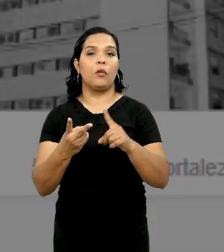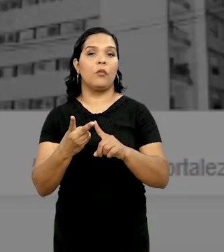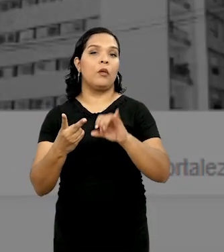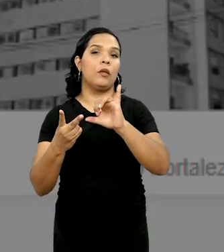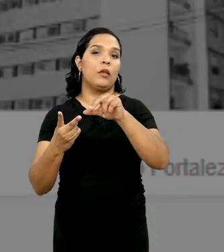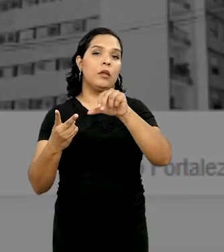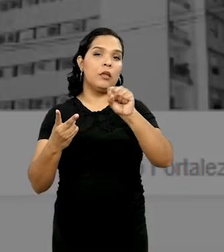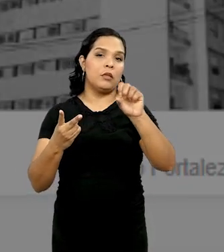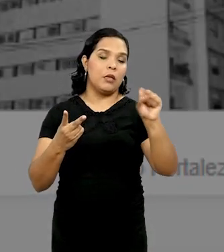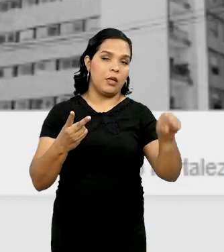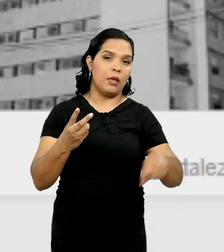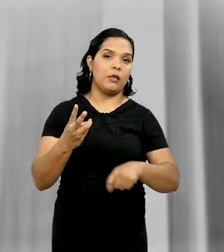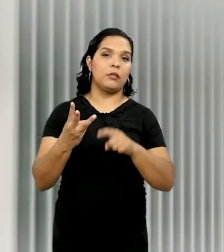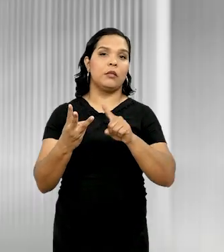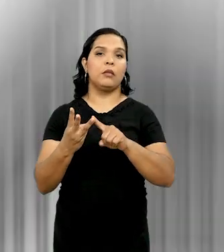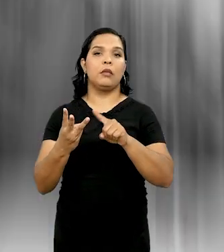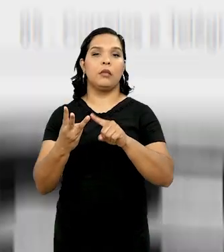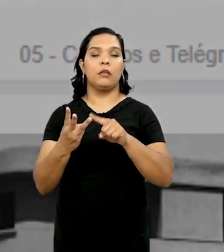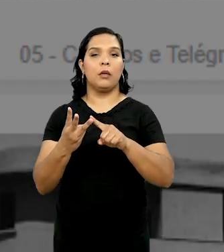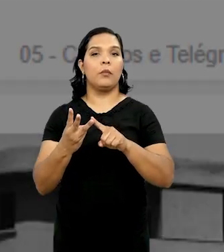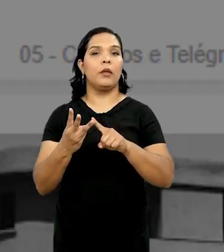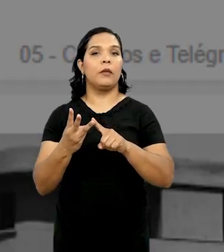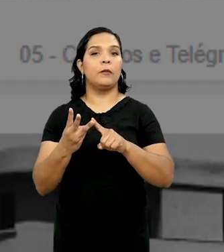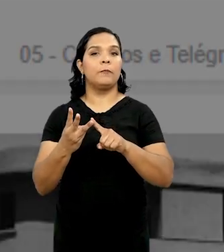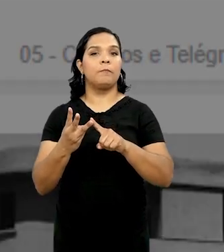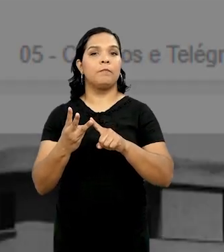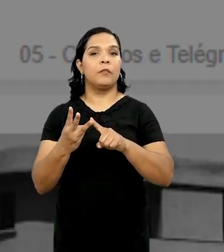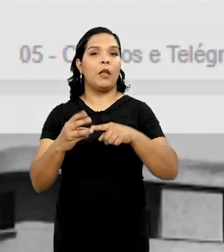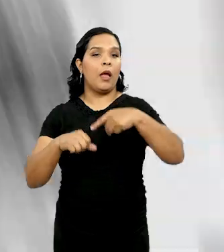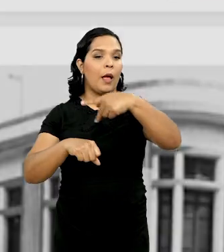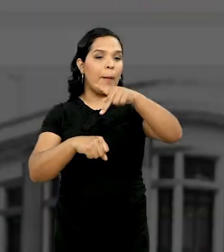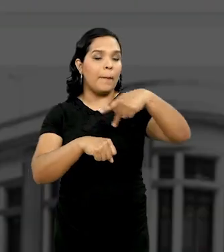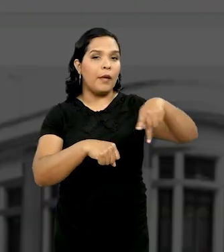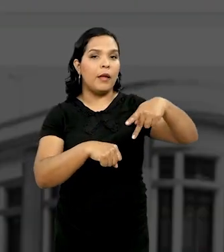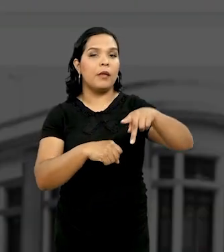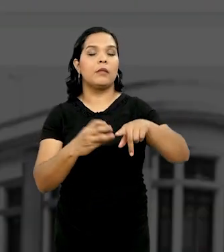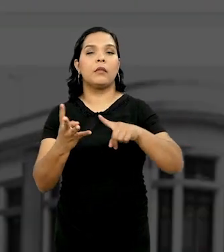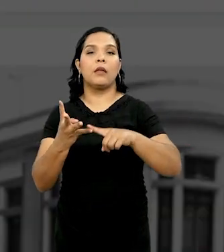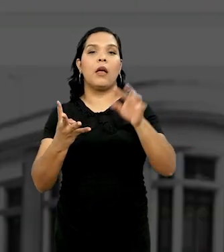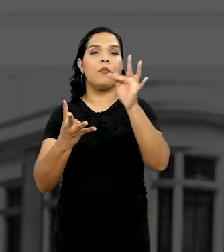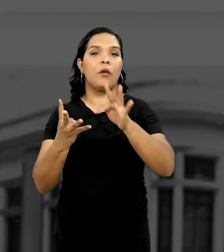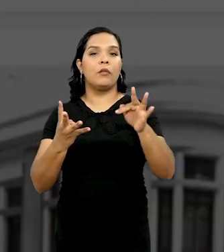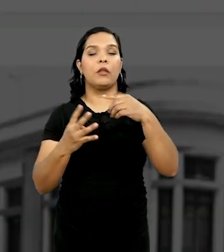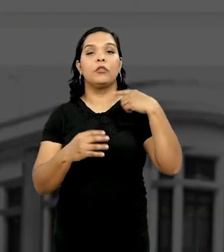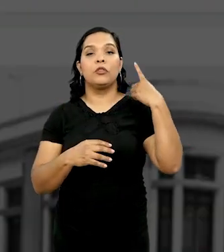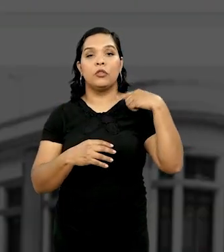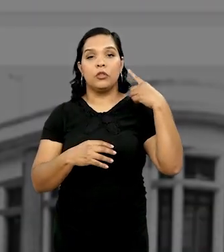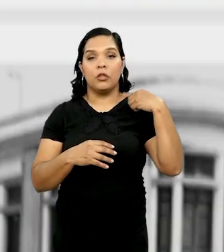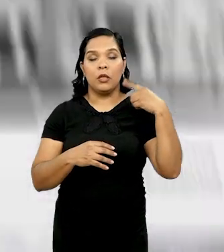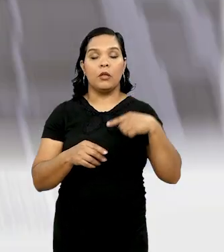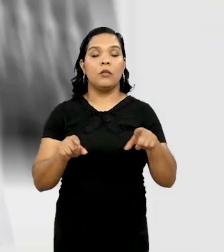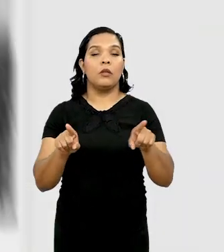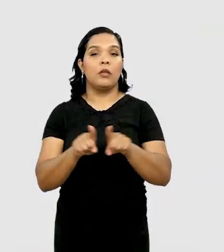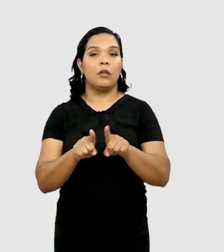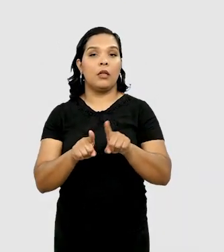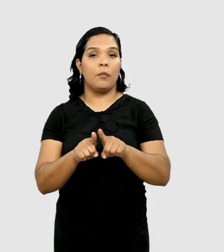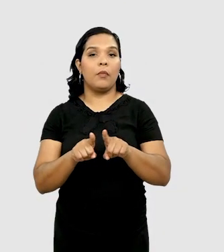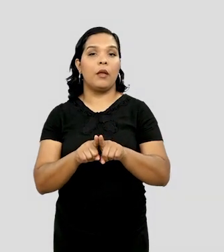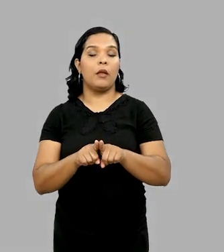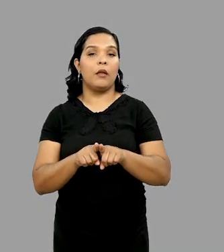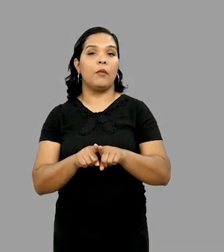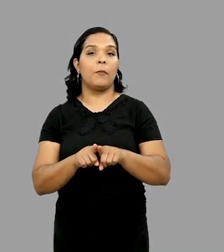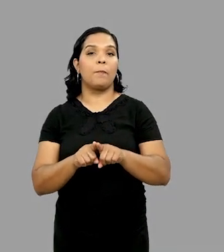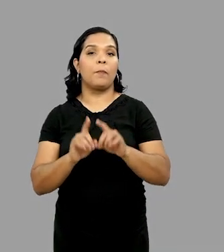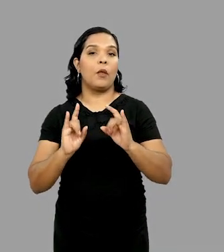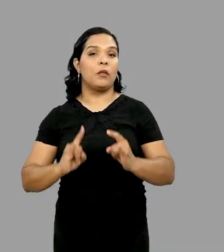INSS no centro de Fortaleza, a Coluna da Hora na Praça do Ferreira, a Faculdade de Direito da UFC e o recém-demolido